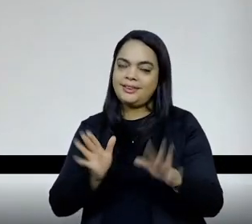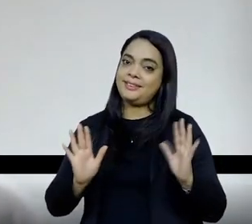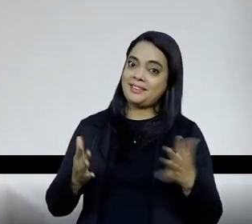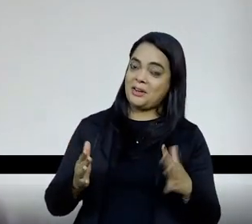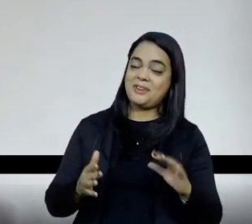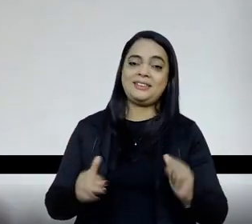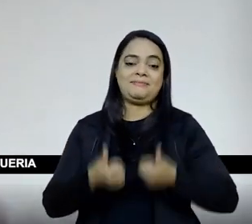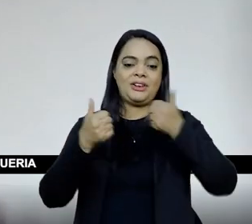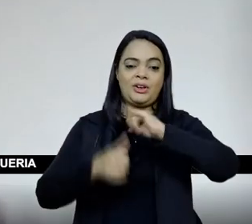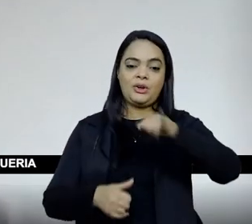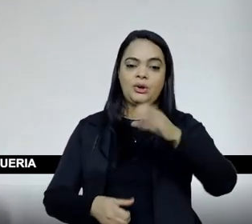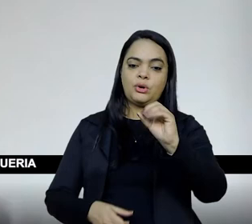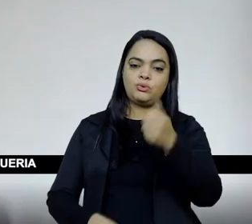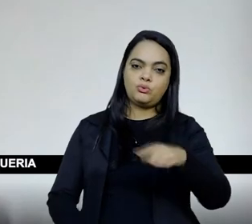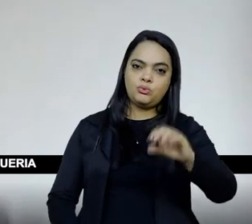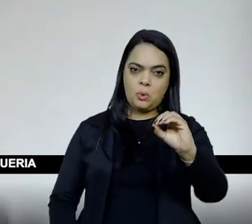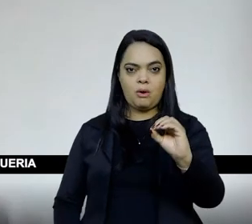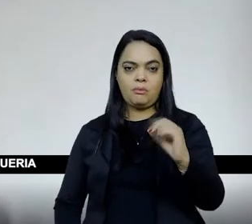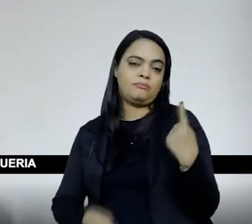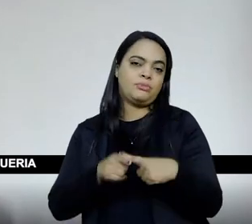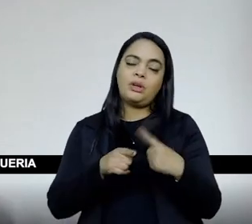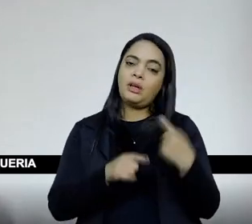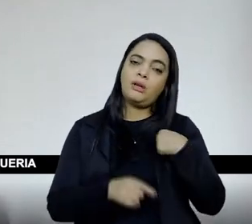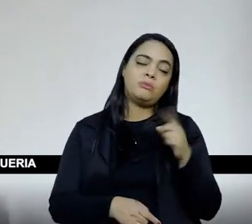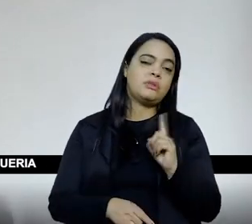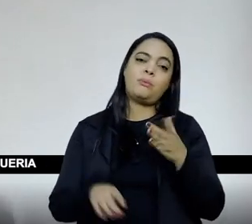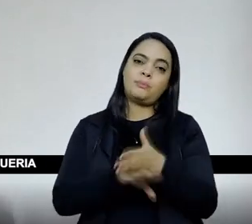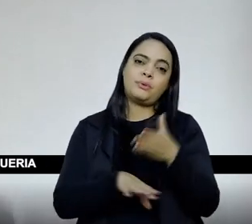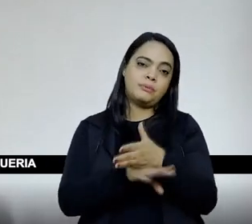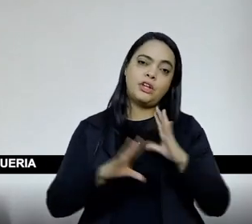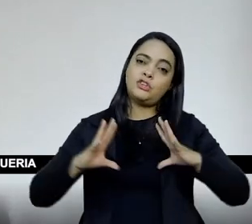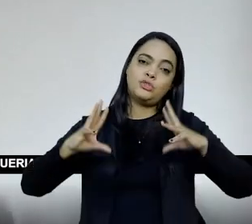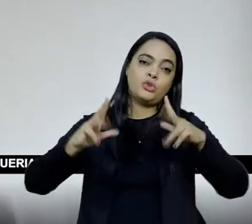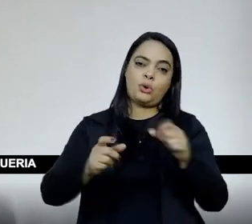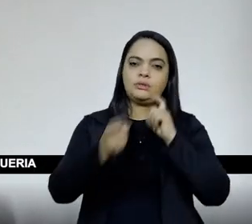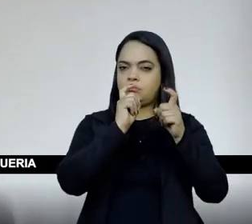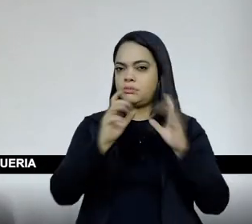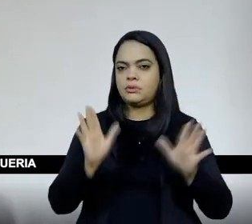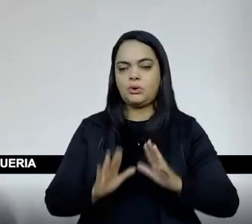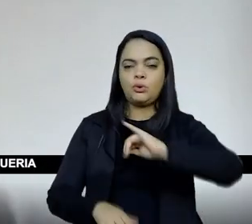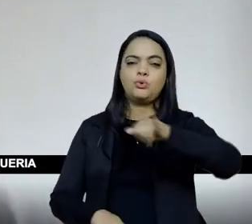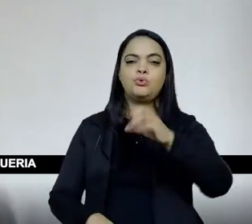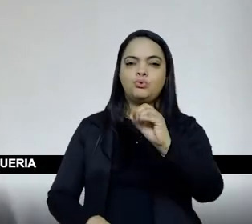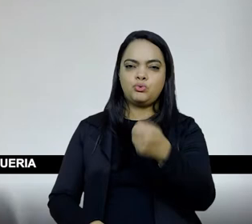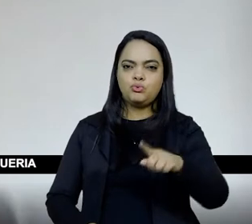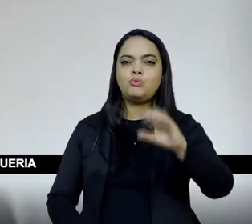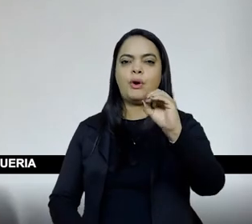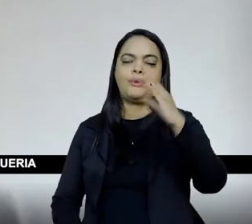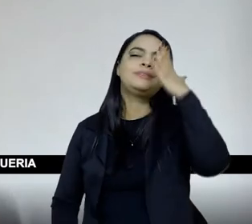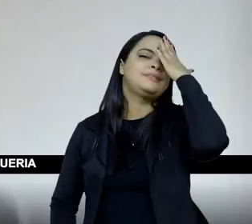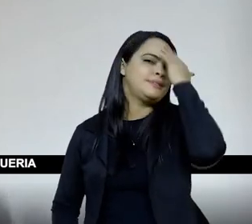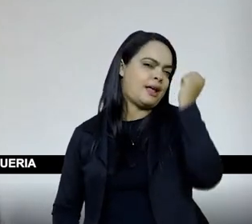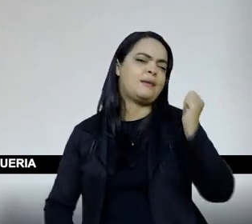que está lá, porque eu não participei de todas as reuniões, então, acho que o João tem muito mais isso, muito mais preciso